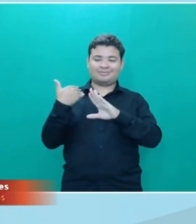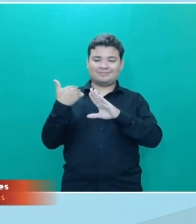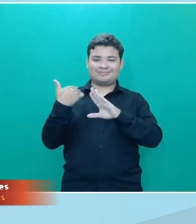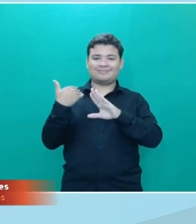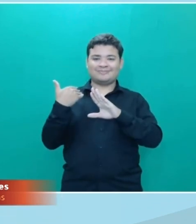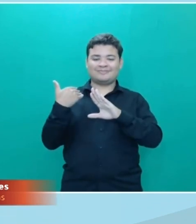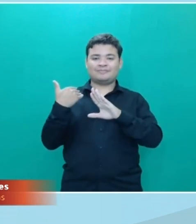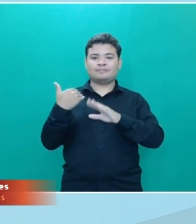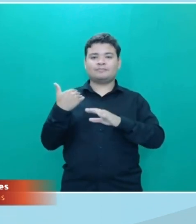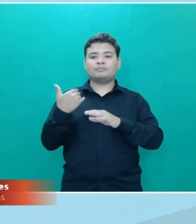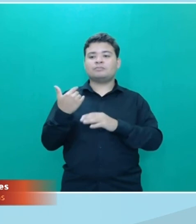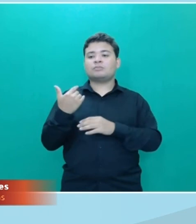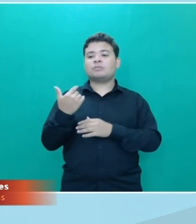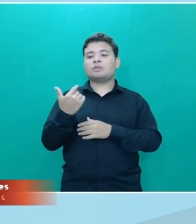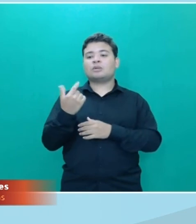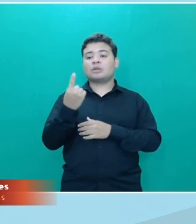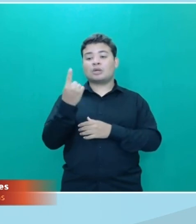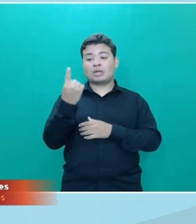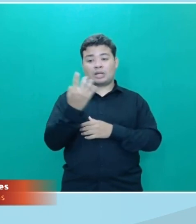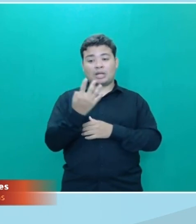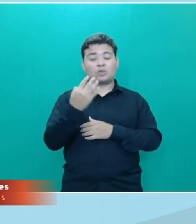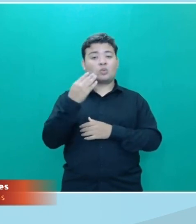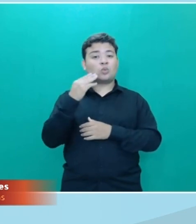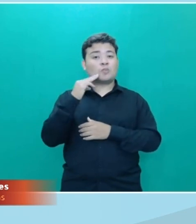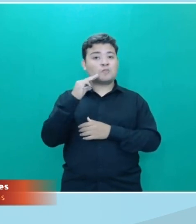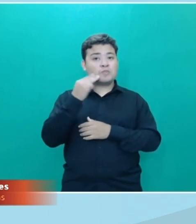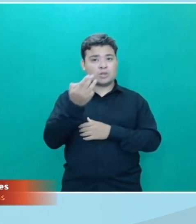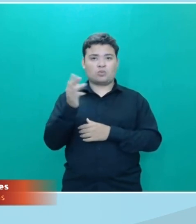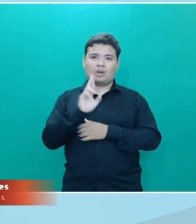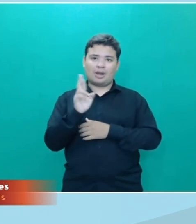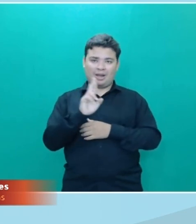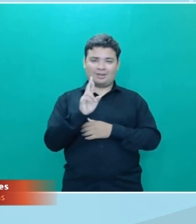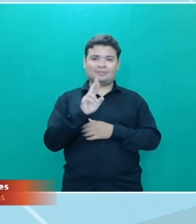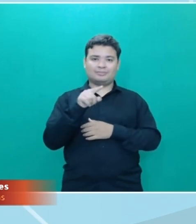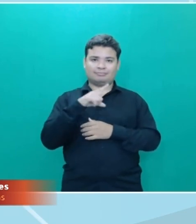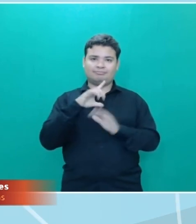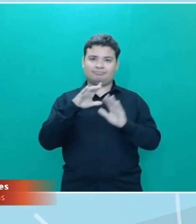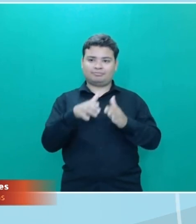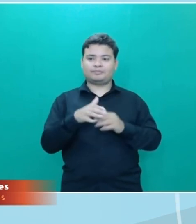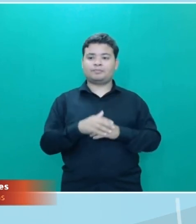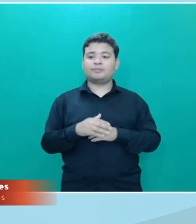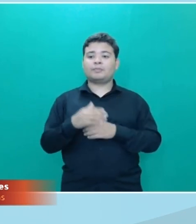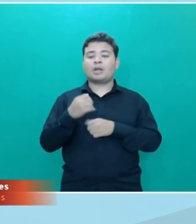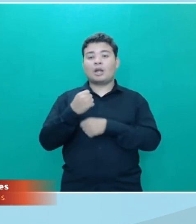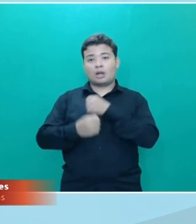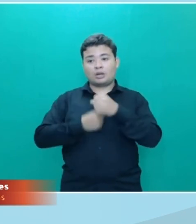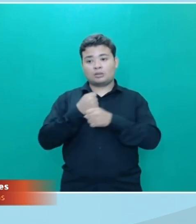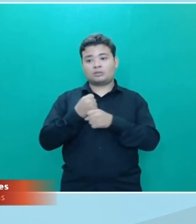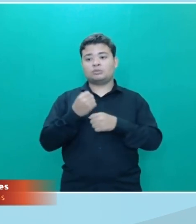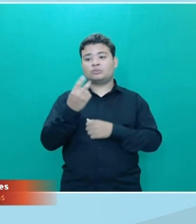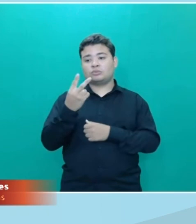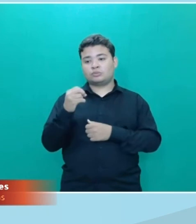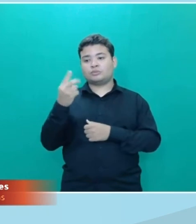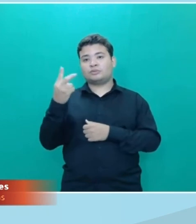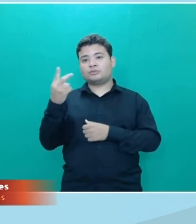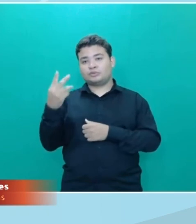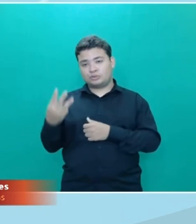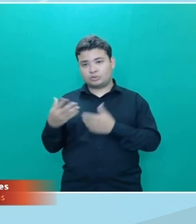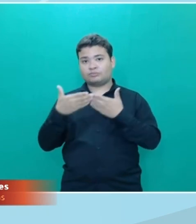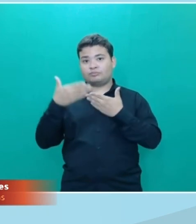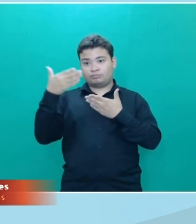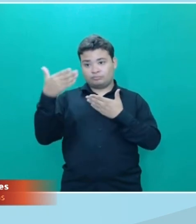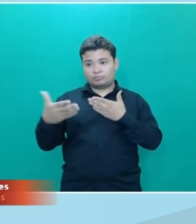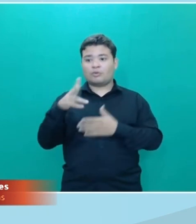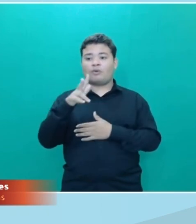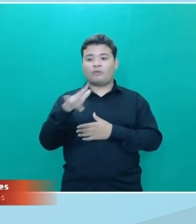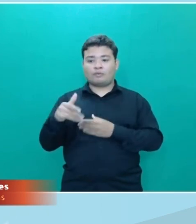que é de mais de 14 milhões de reais. Em 2023 depois da execução desse certame está previsto